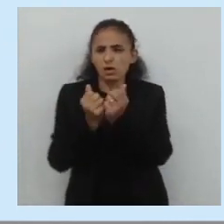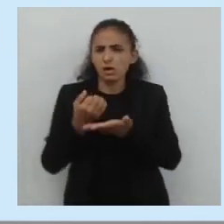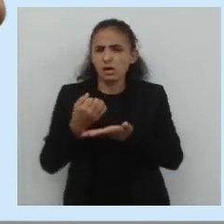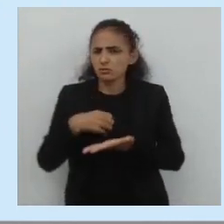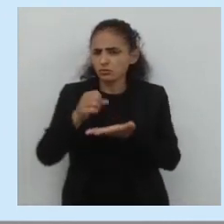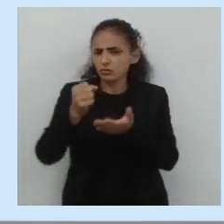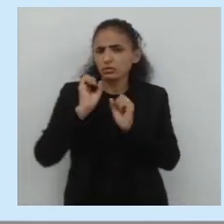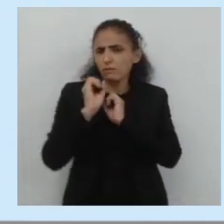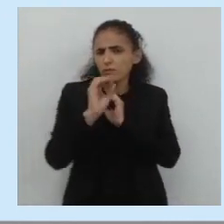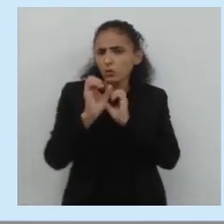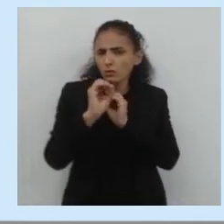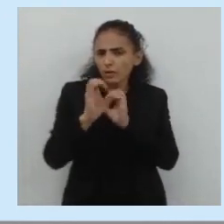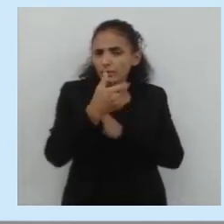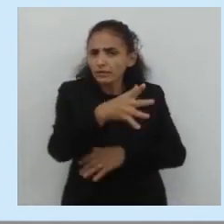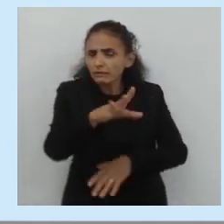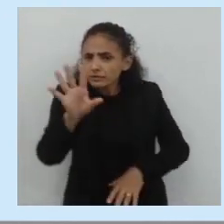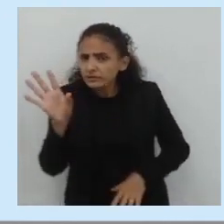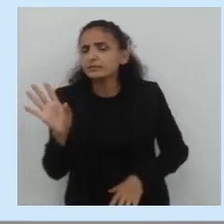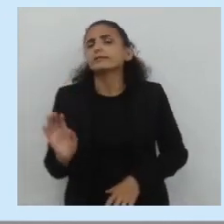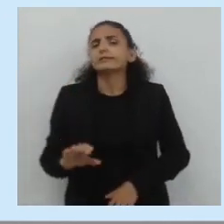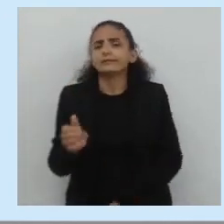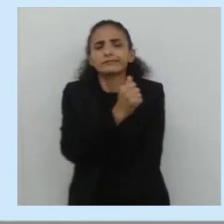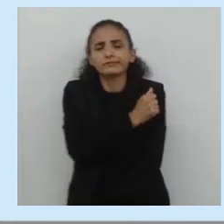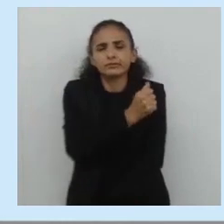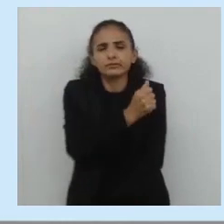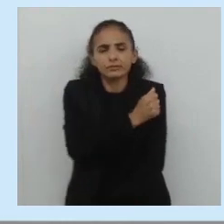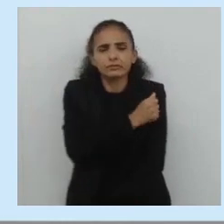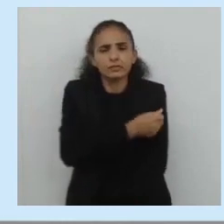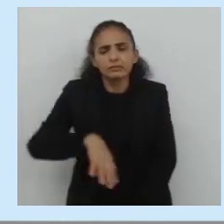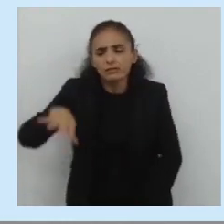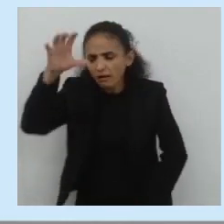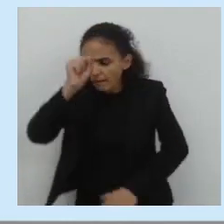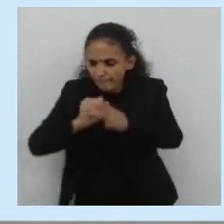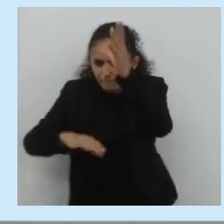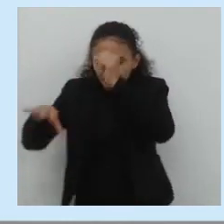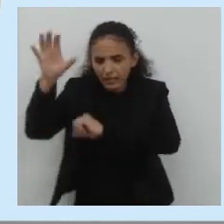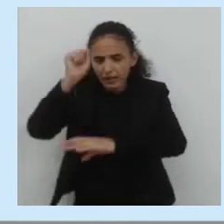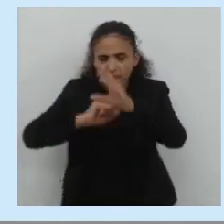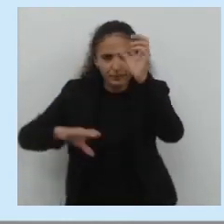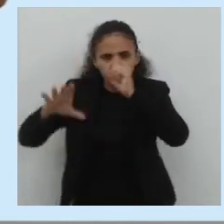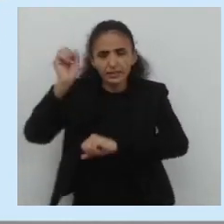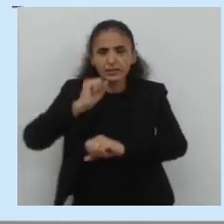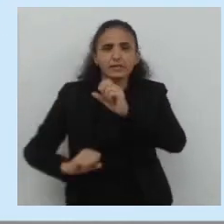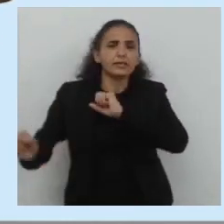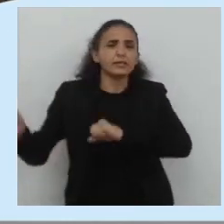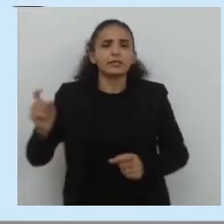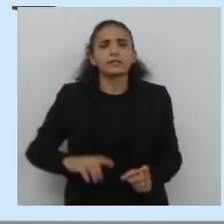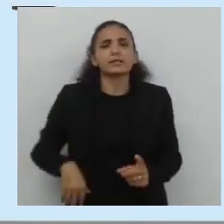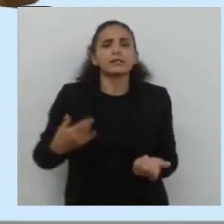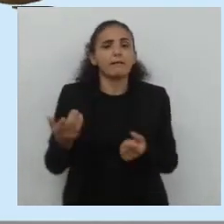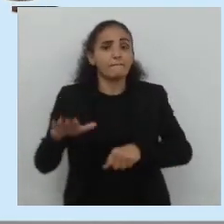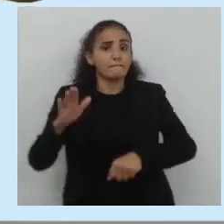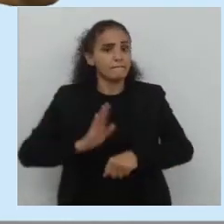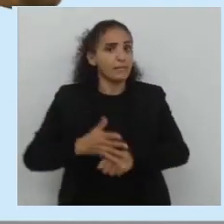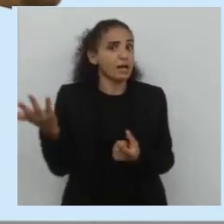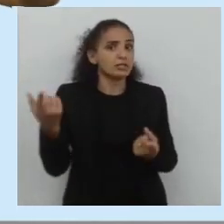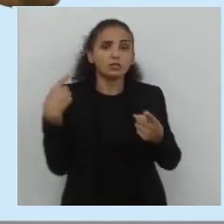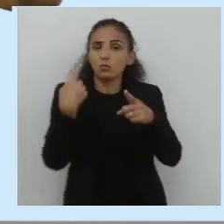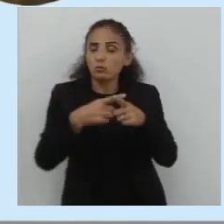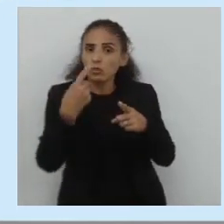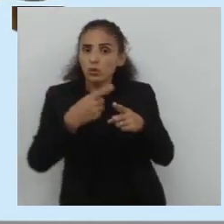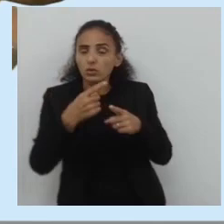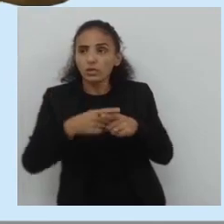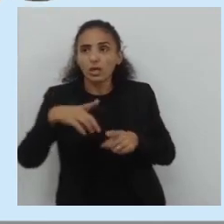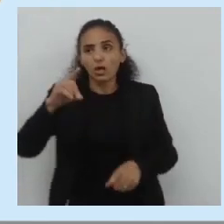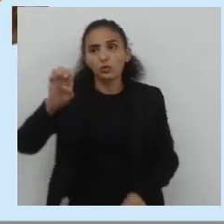preposição, para que vocês, estudantes, saibam utilizar, por exemplo, o mais, o porém, o contudo, o porquê,